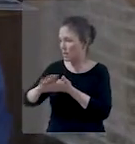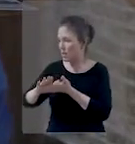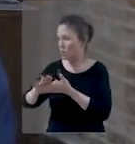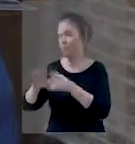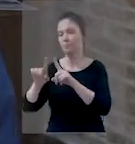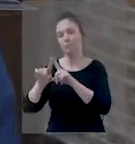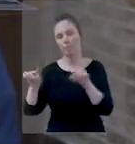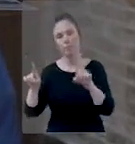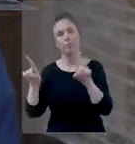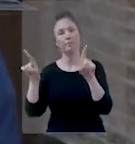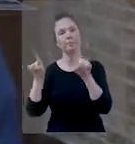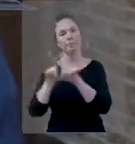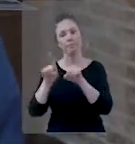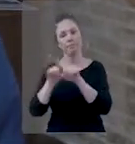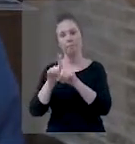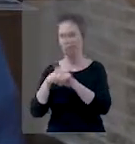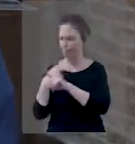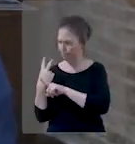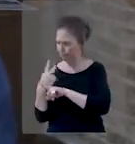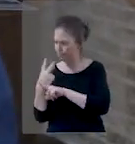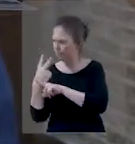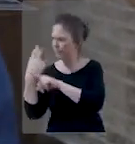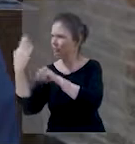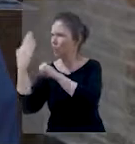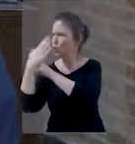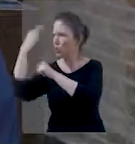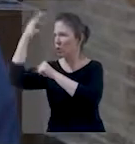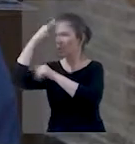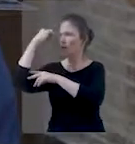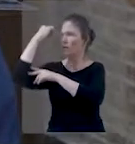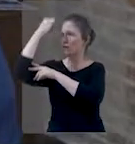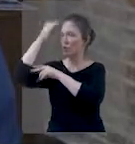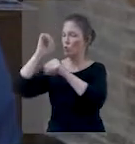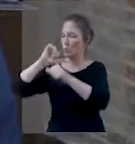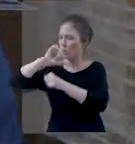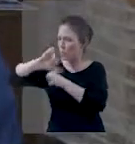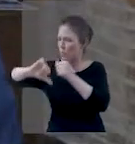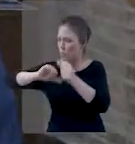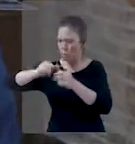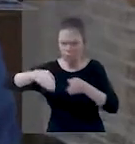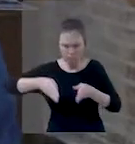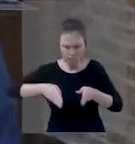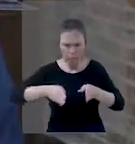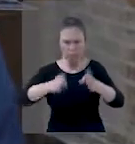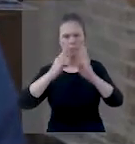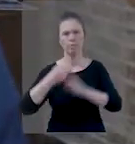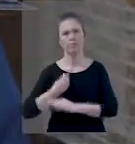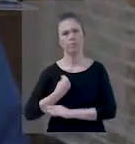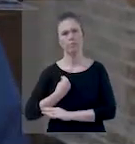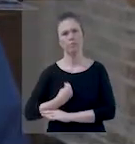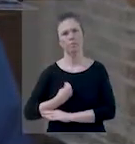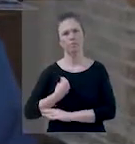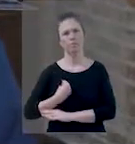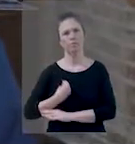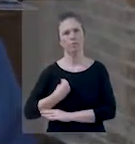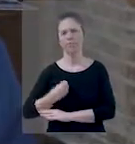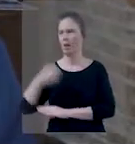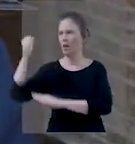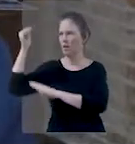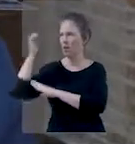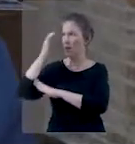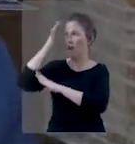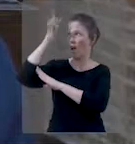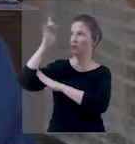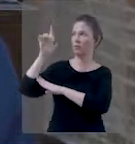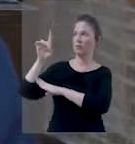também deve buscar a assistência do Espírito Santo para mudar de vida, um novo rumo na vida, a partir da mente nova que foi